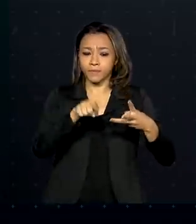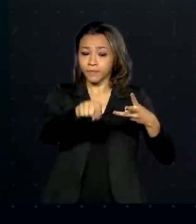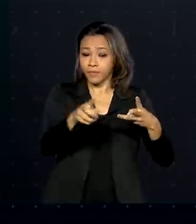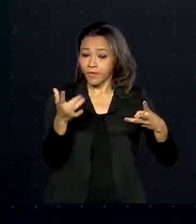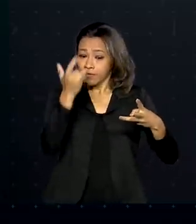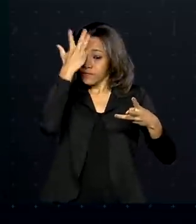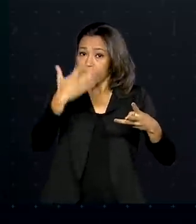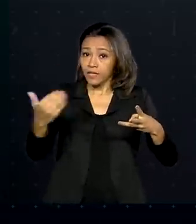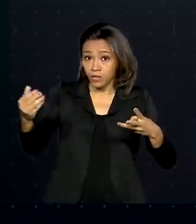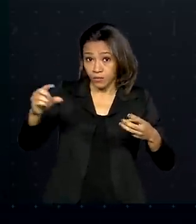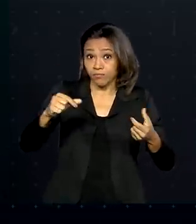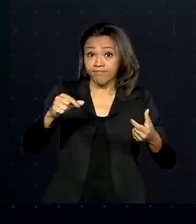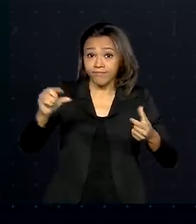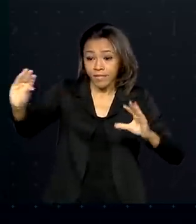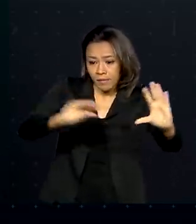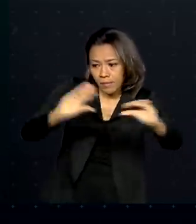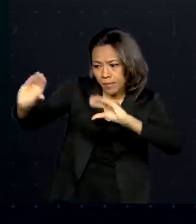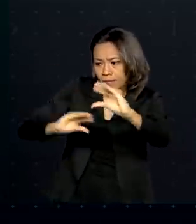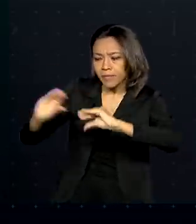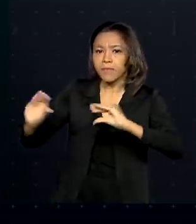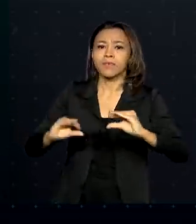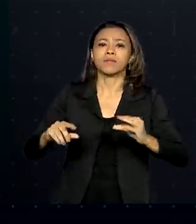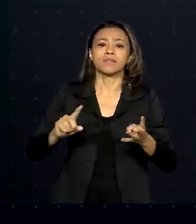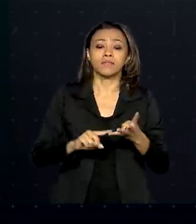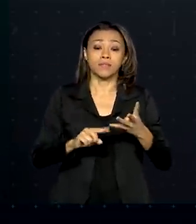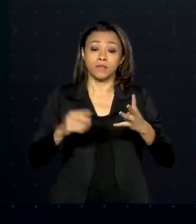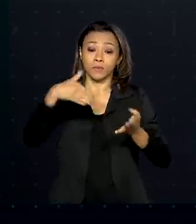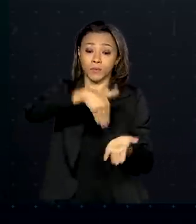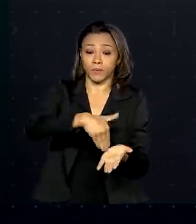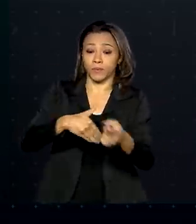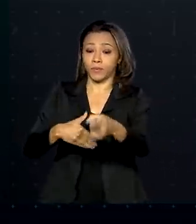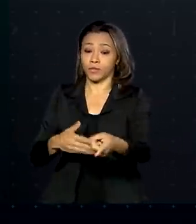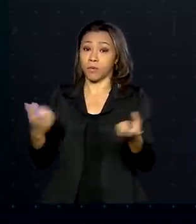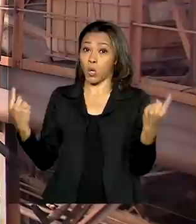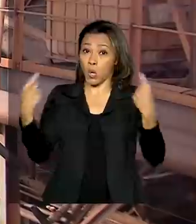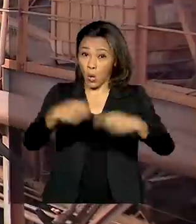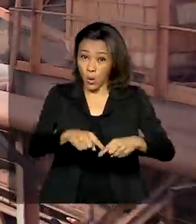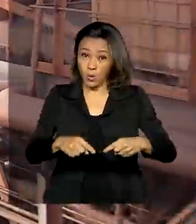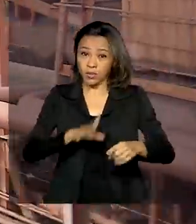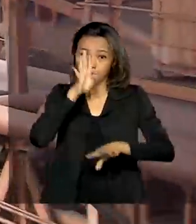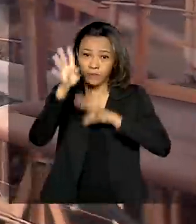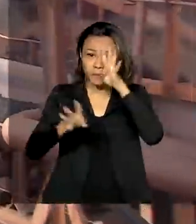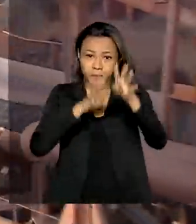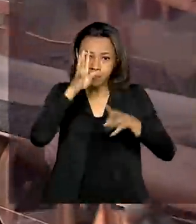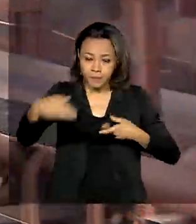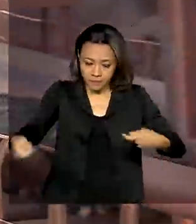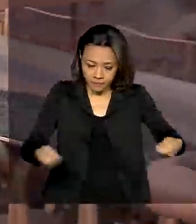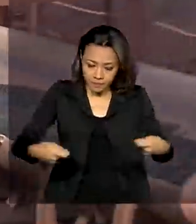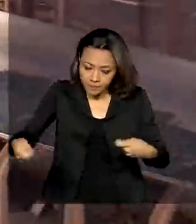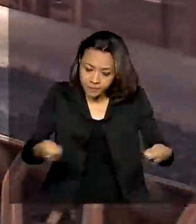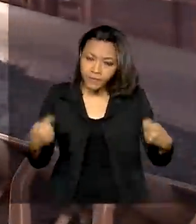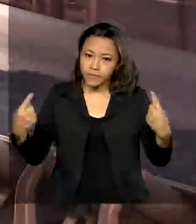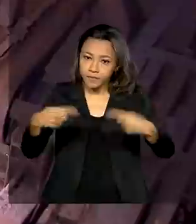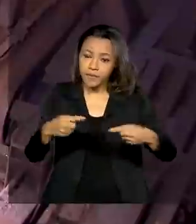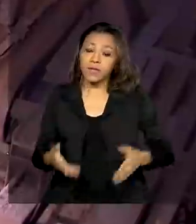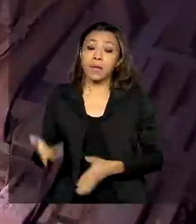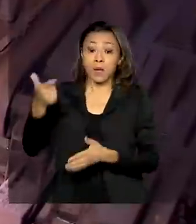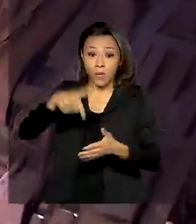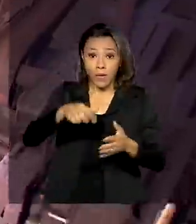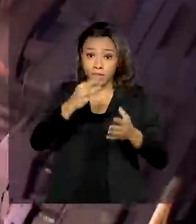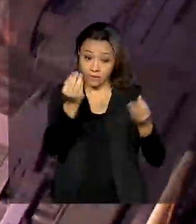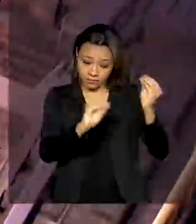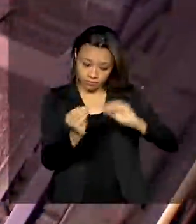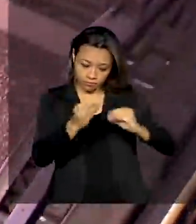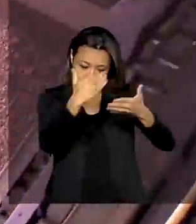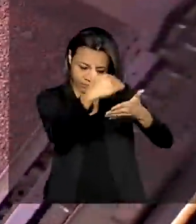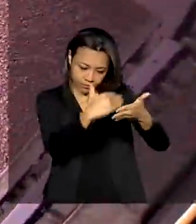e atrair investimentos e combater a mineração ilegal. Com o plano, mais empresas devem